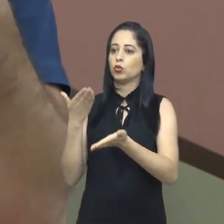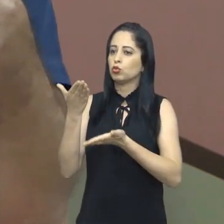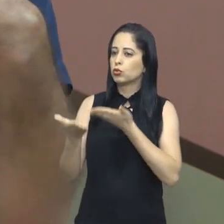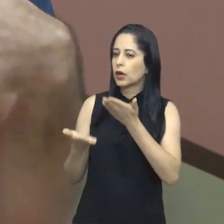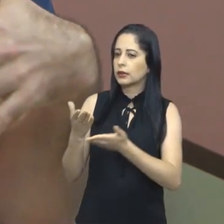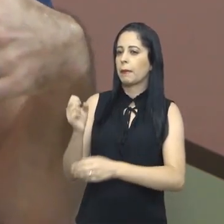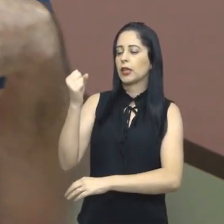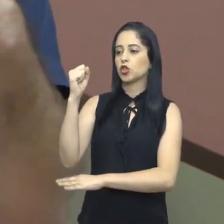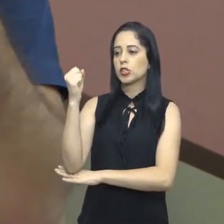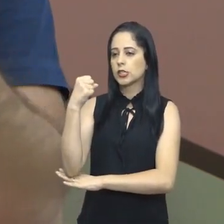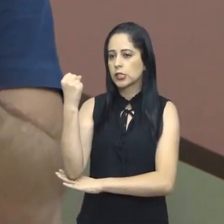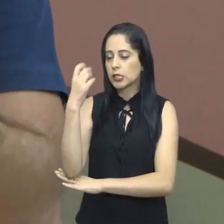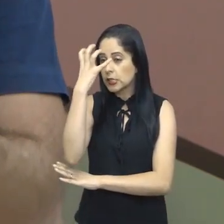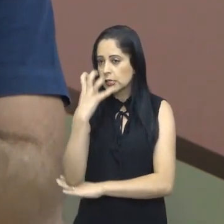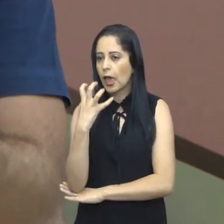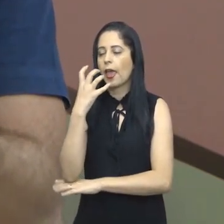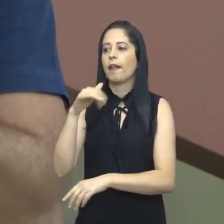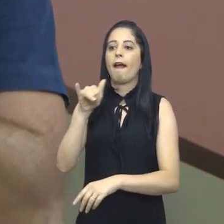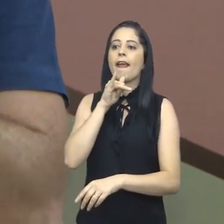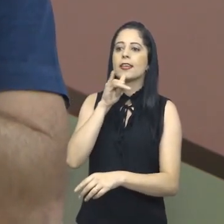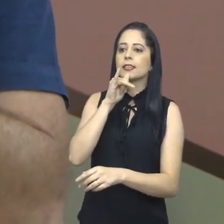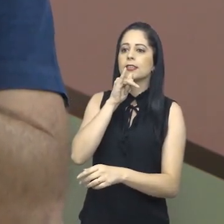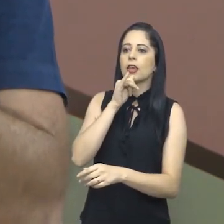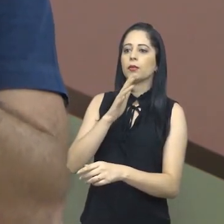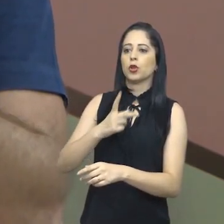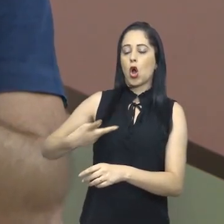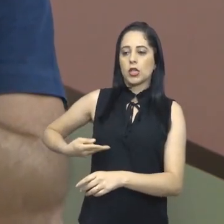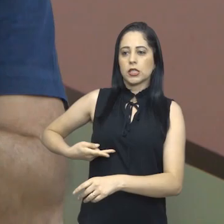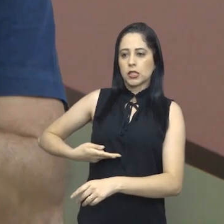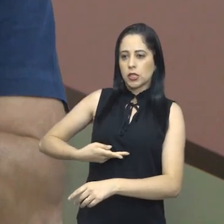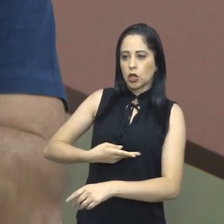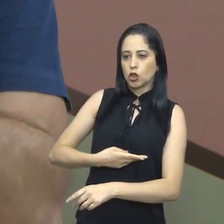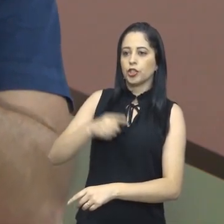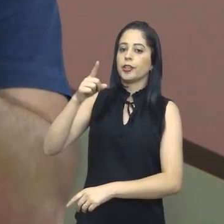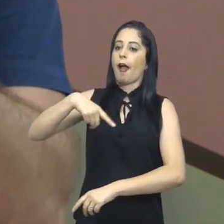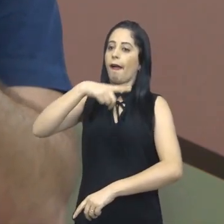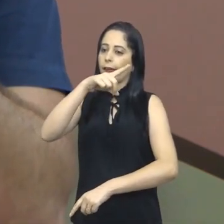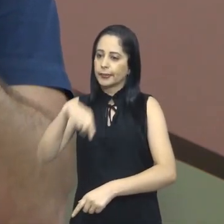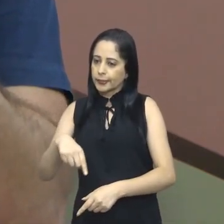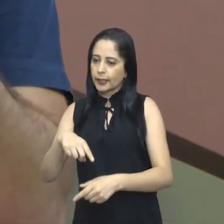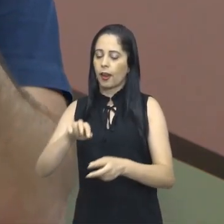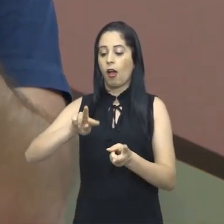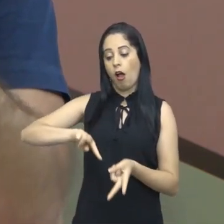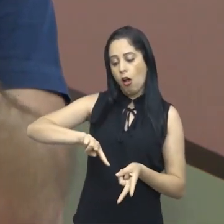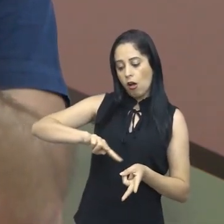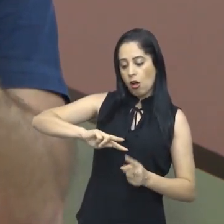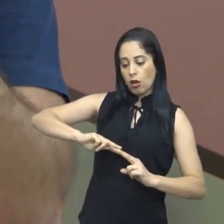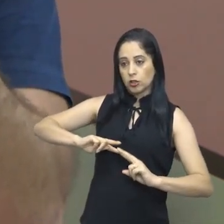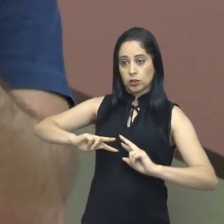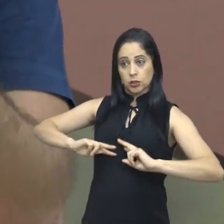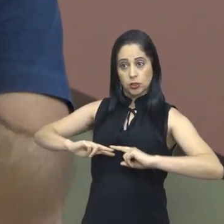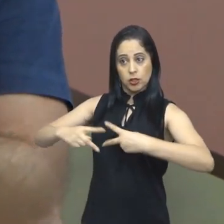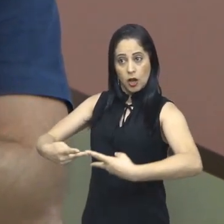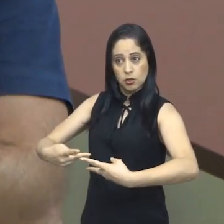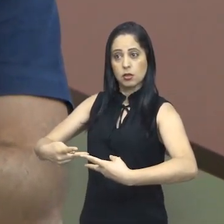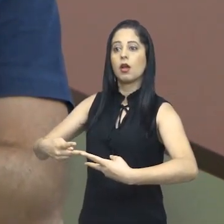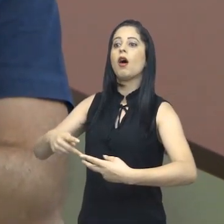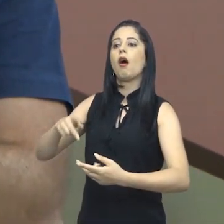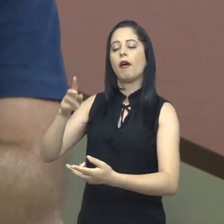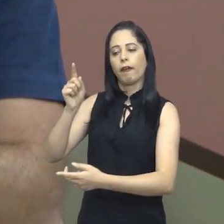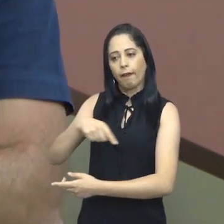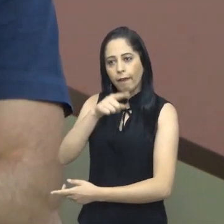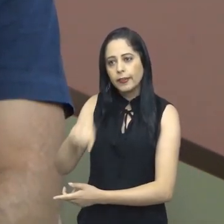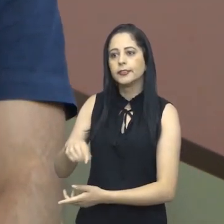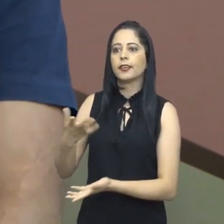cirurgias cardíacas grandes, transplantes, pneumonias graves que requereram internações prolongadas, todas as pessoas precisam de